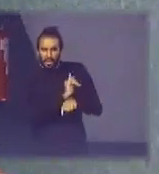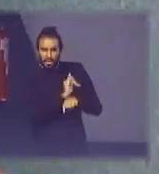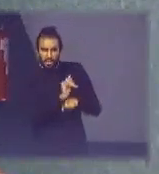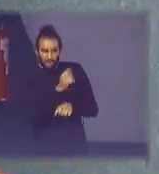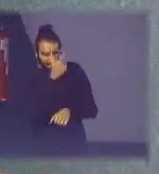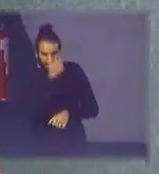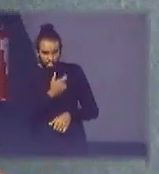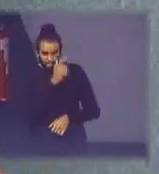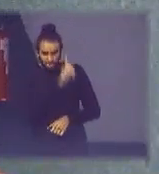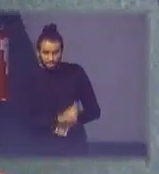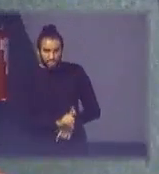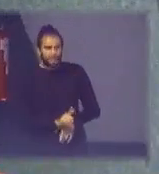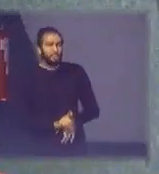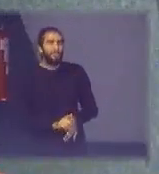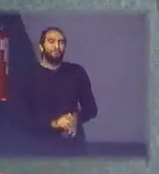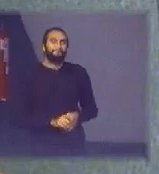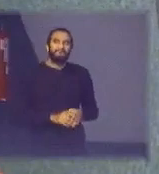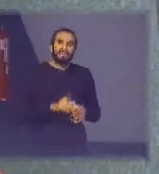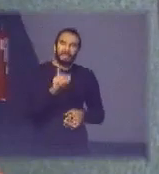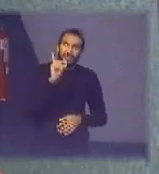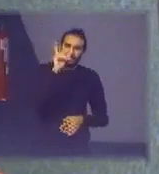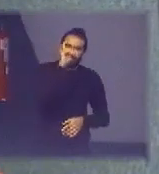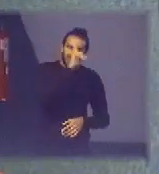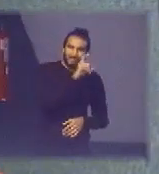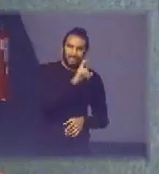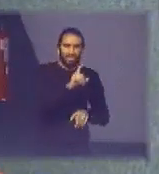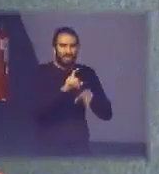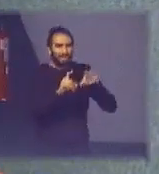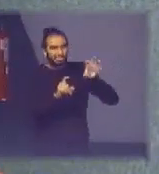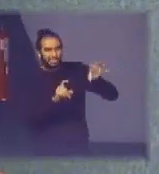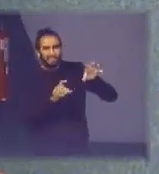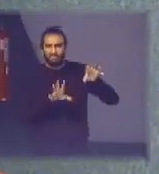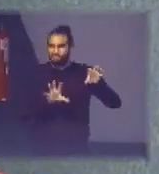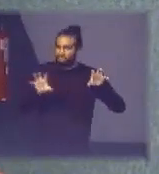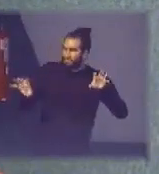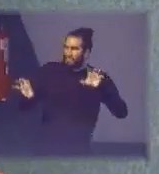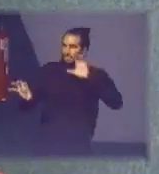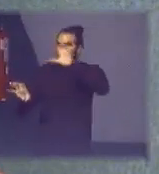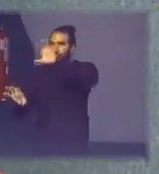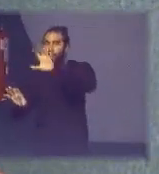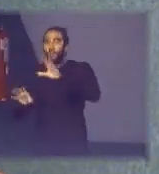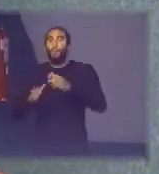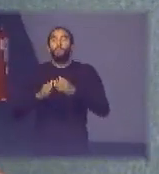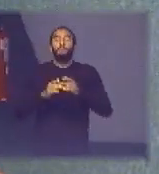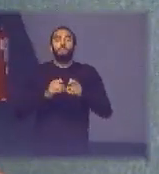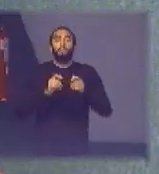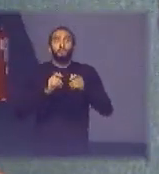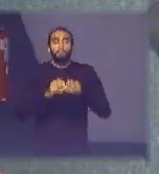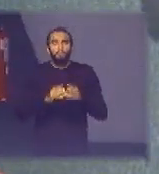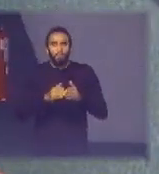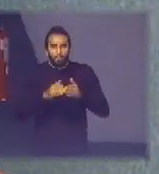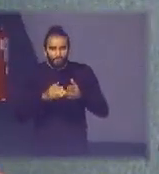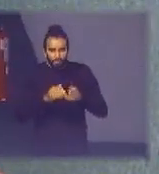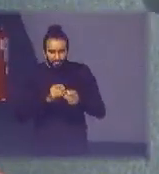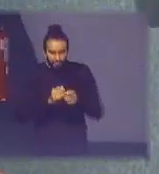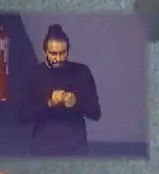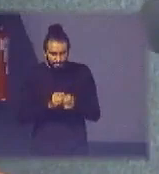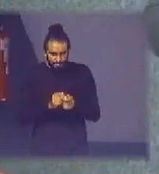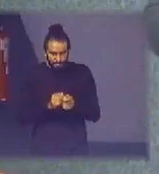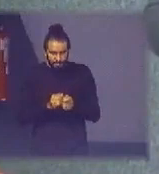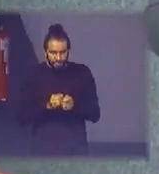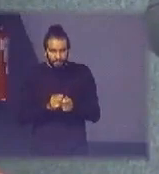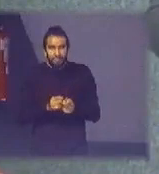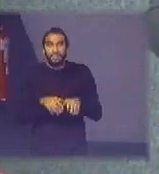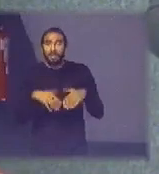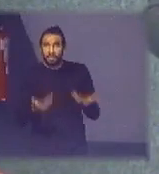é difícil ficar pingando de estado em estado por isso que a gente quer assinar o acordo federal ter uma linha mestra de